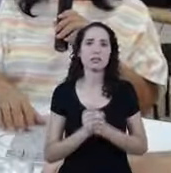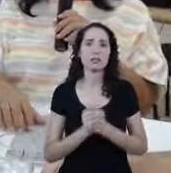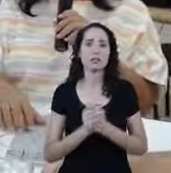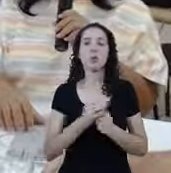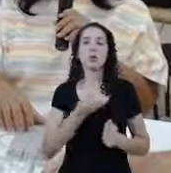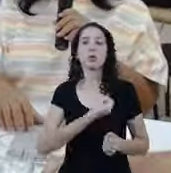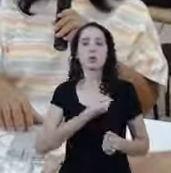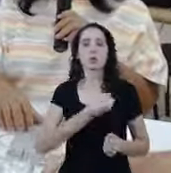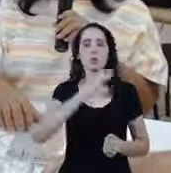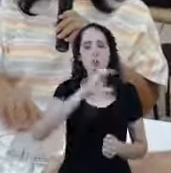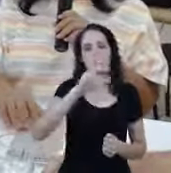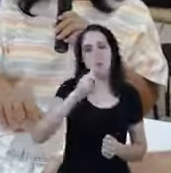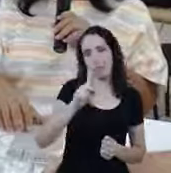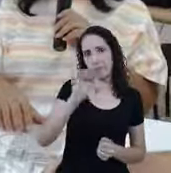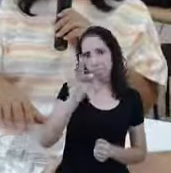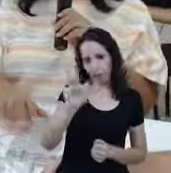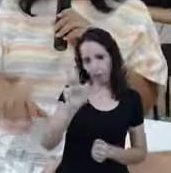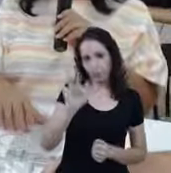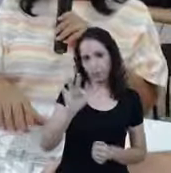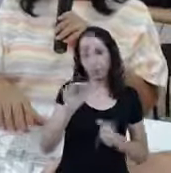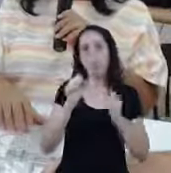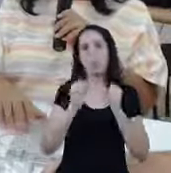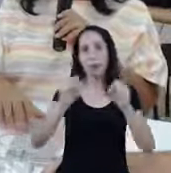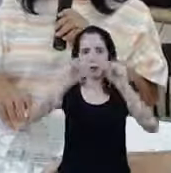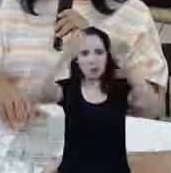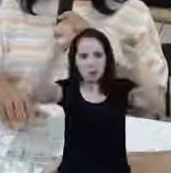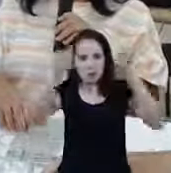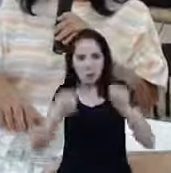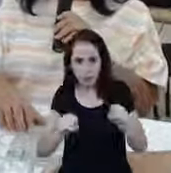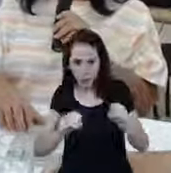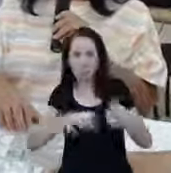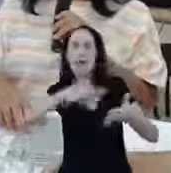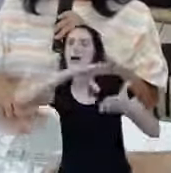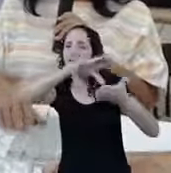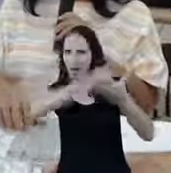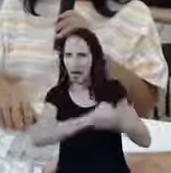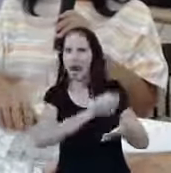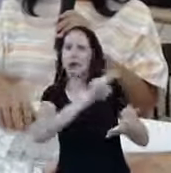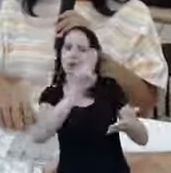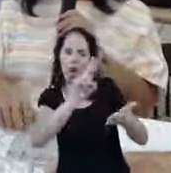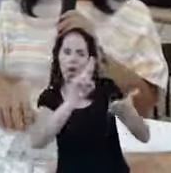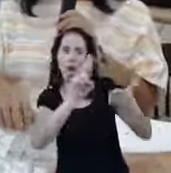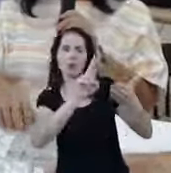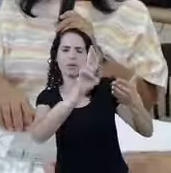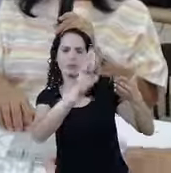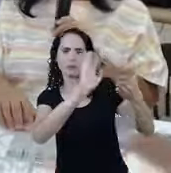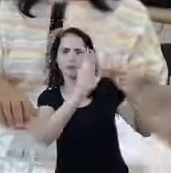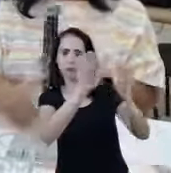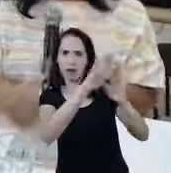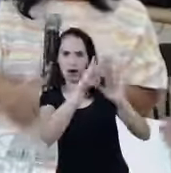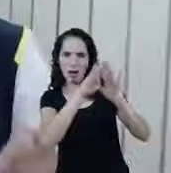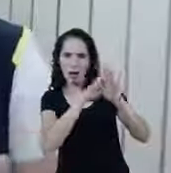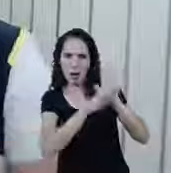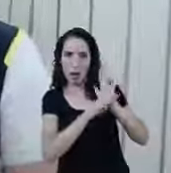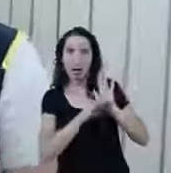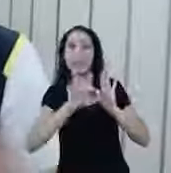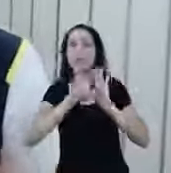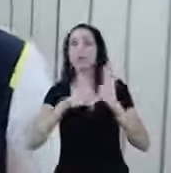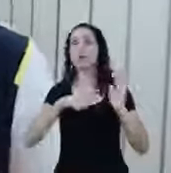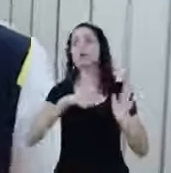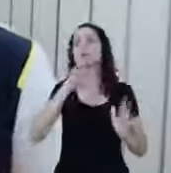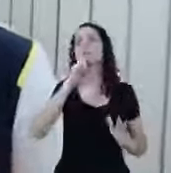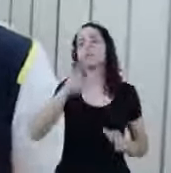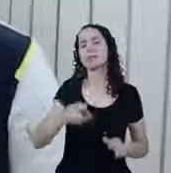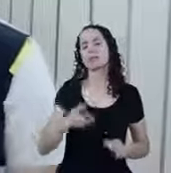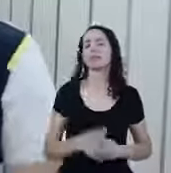CPF Ok Então você pode entrar, acessar, se cadastrar, que você vai ter uma resposta Quem tem direito